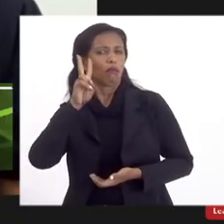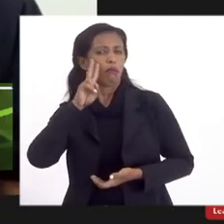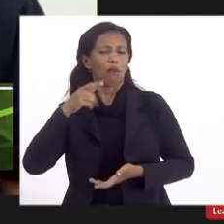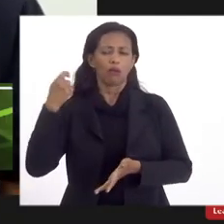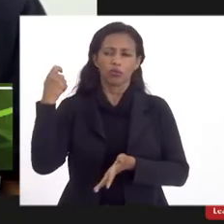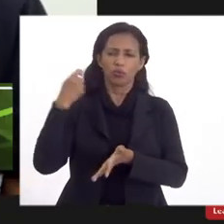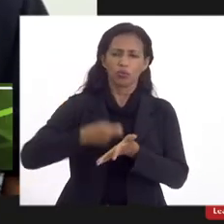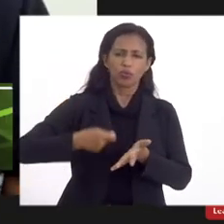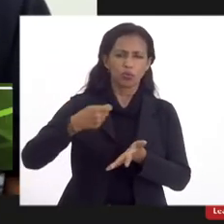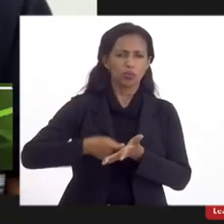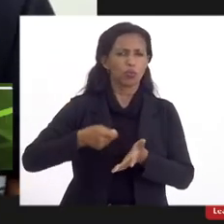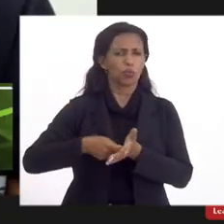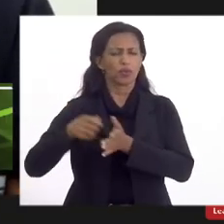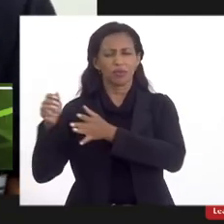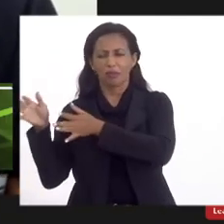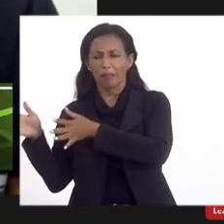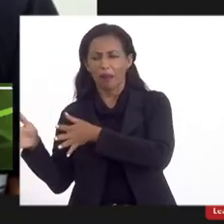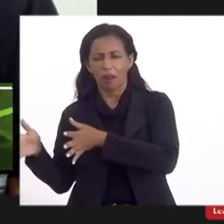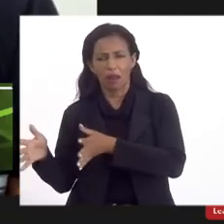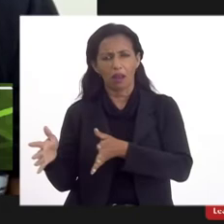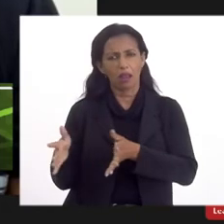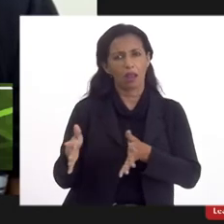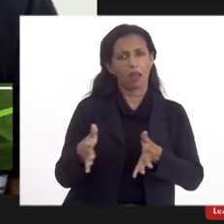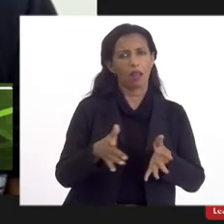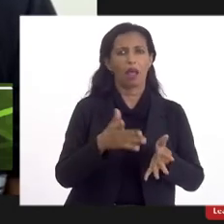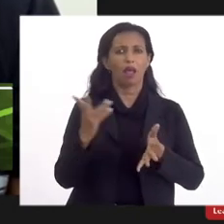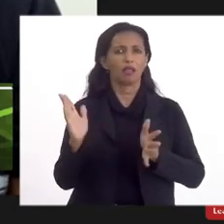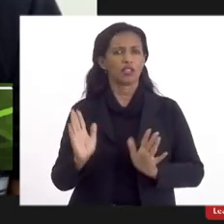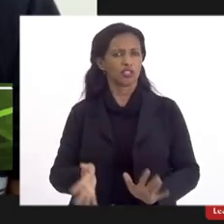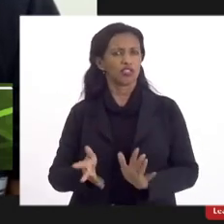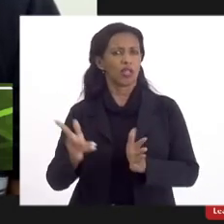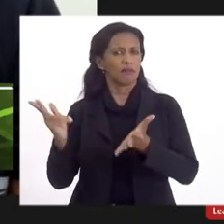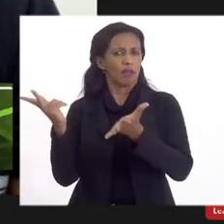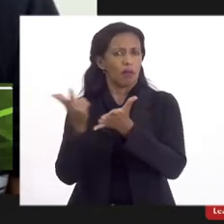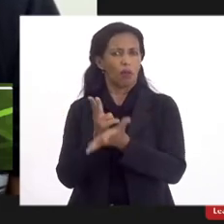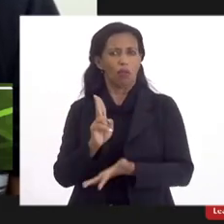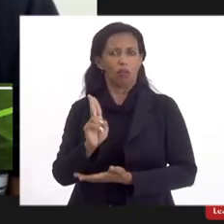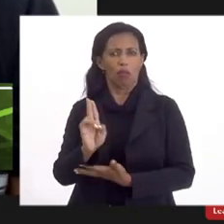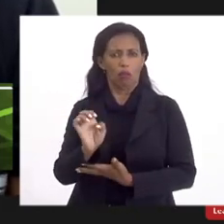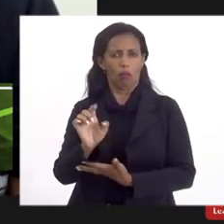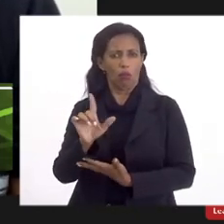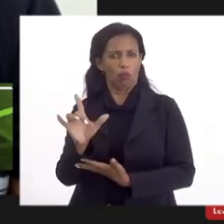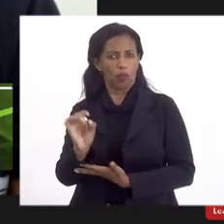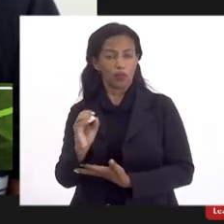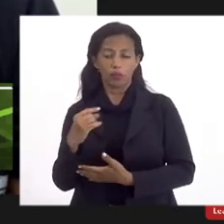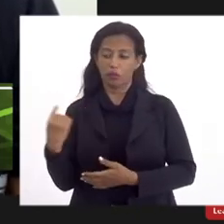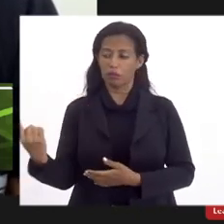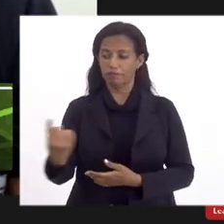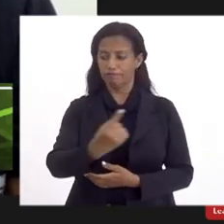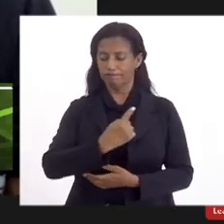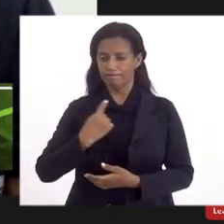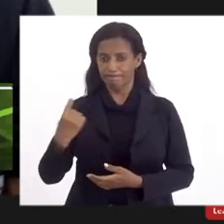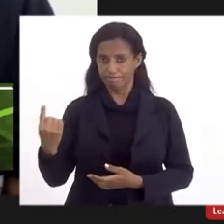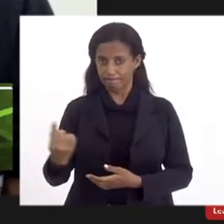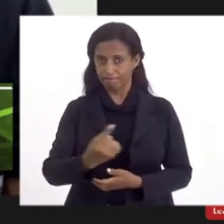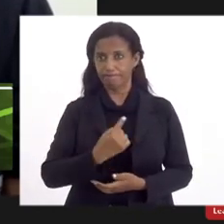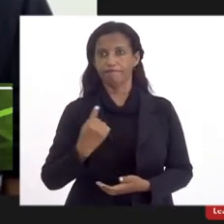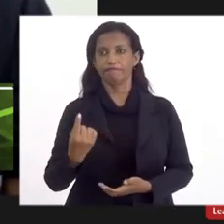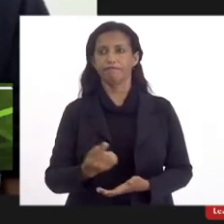de luta que já vinha né se se dando na UESO e nós é